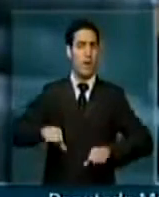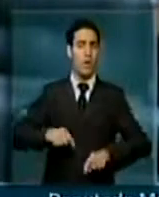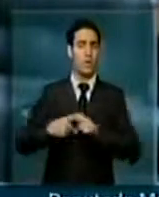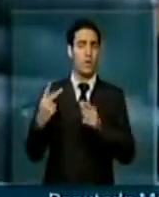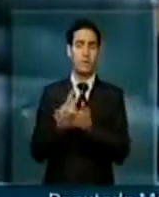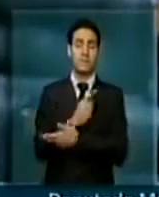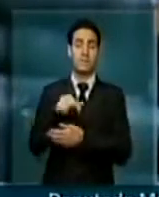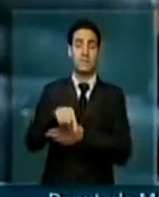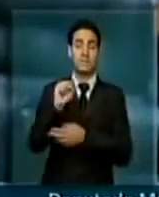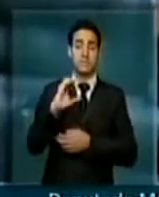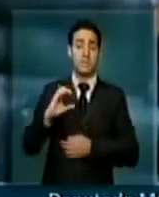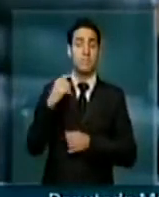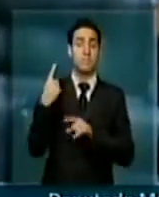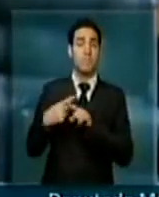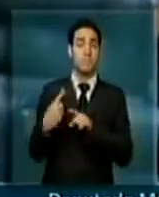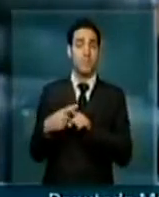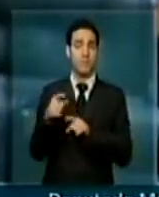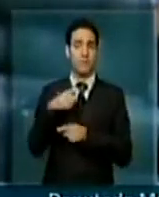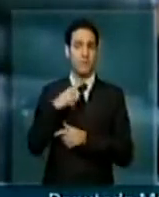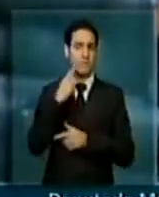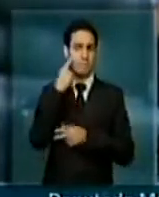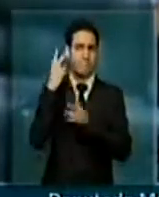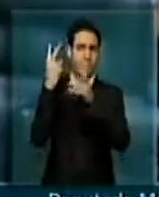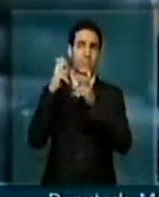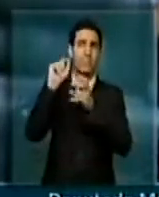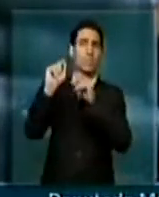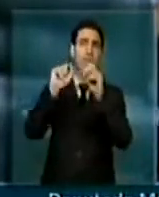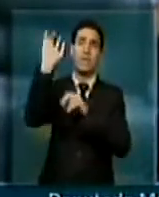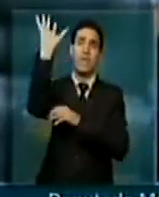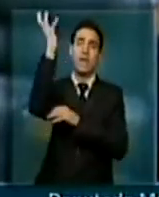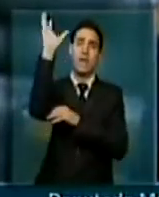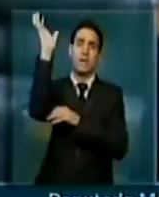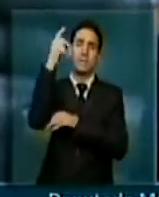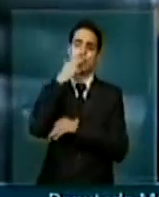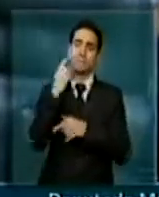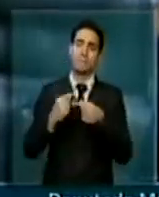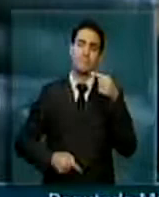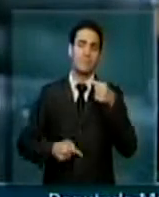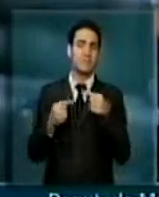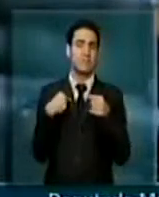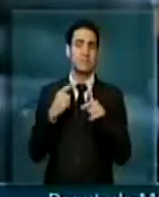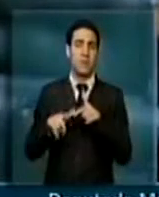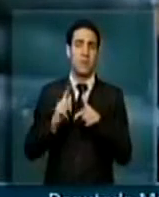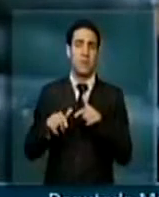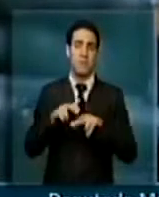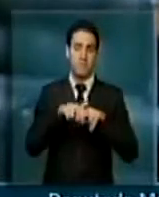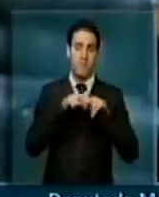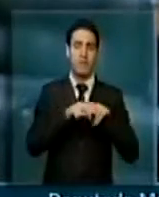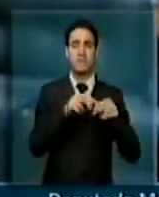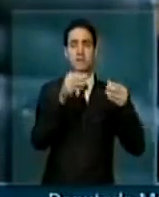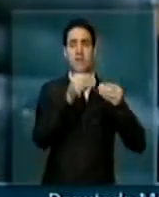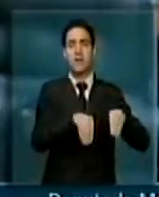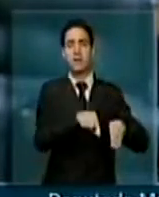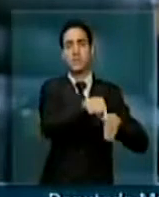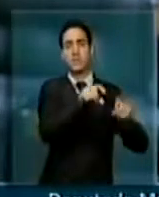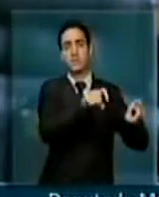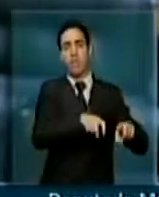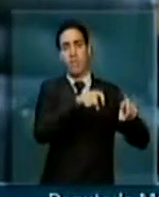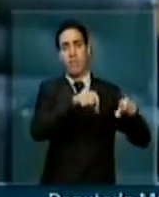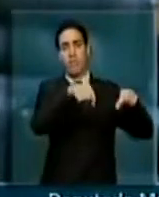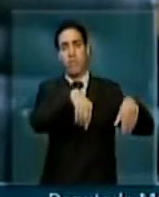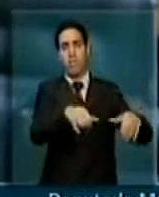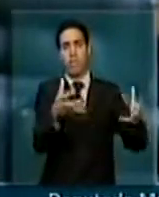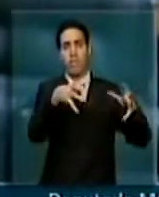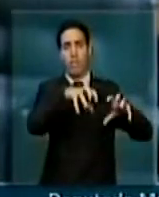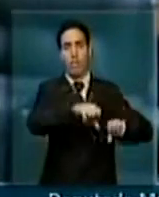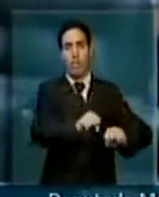pelas condições climáticas que prejudicaram sensivelmente a agricultura local.